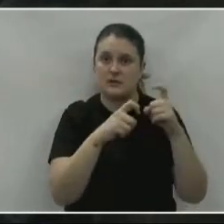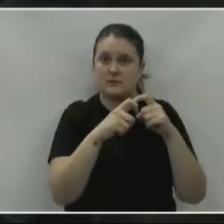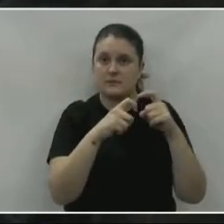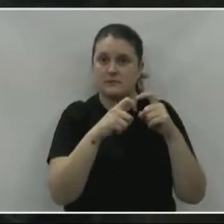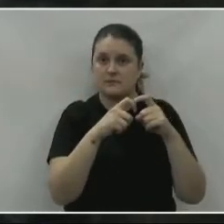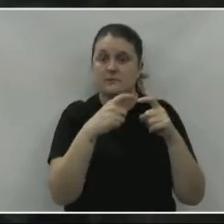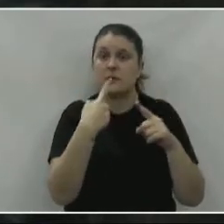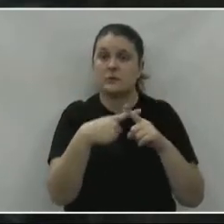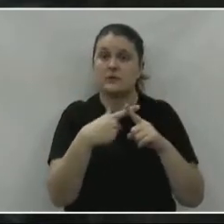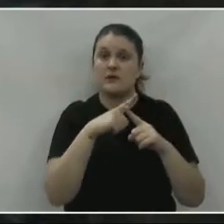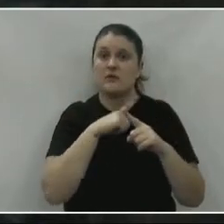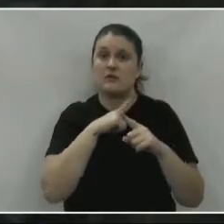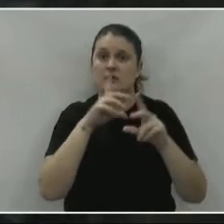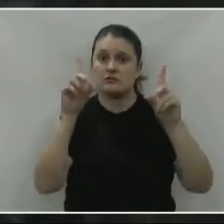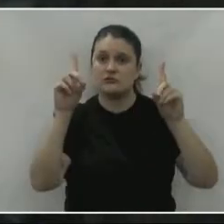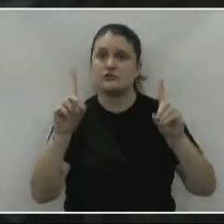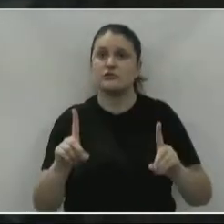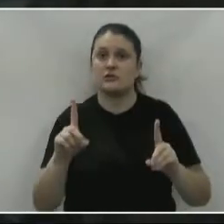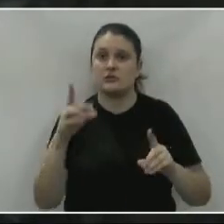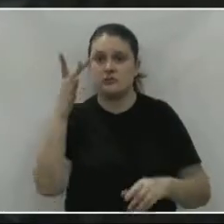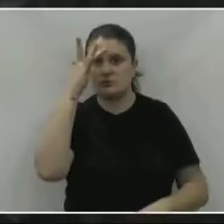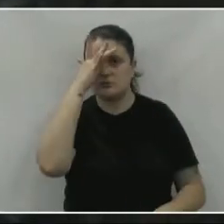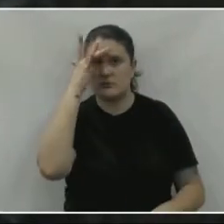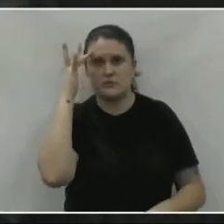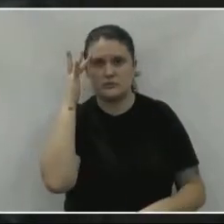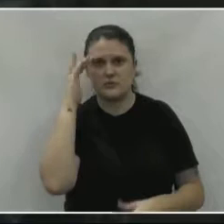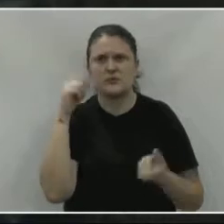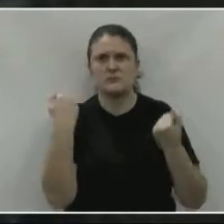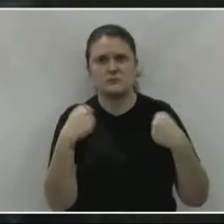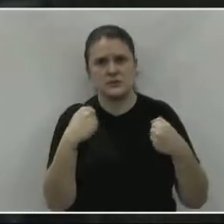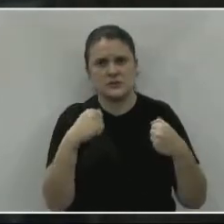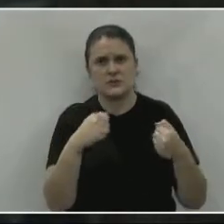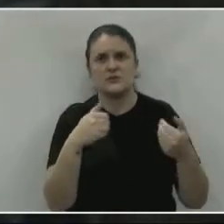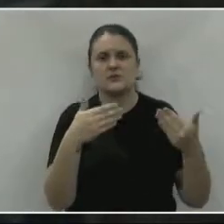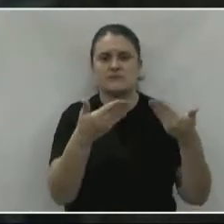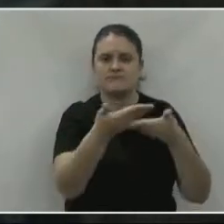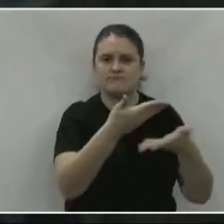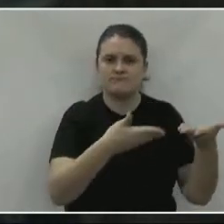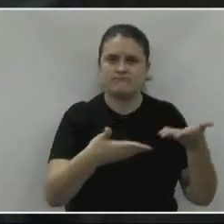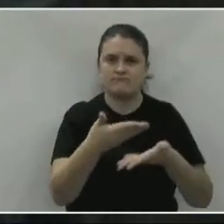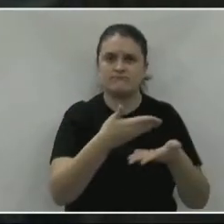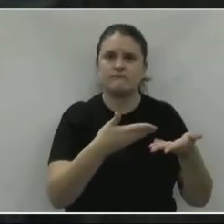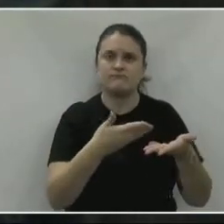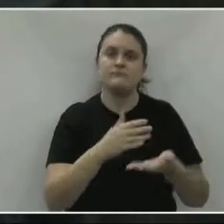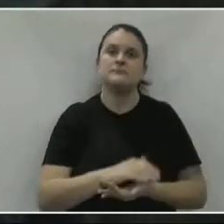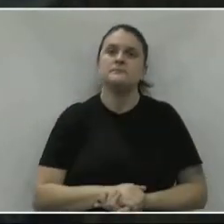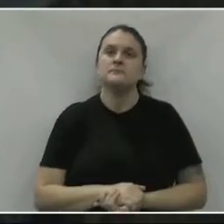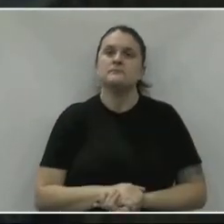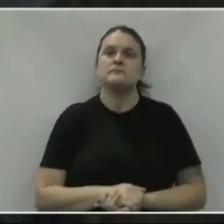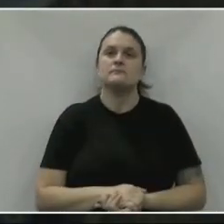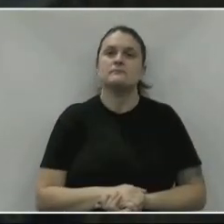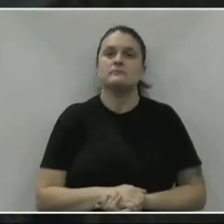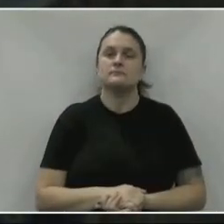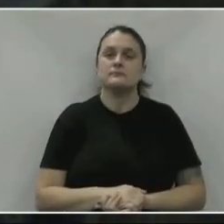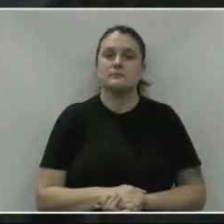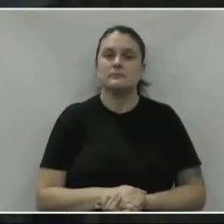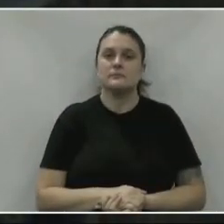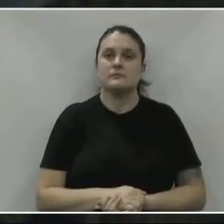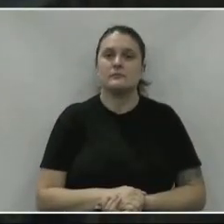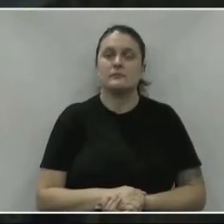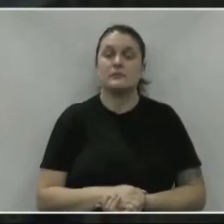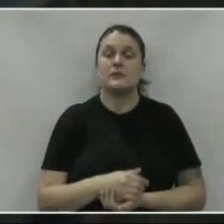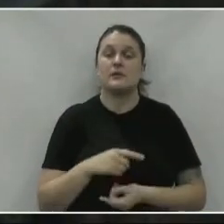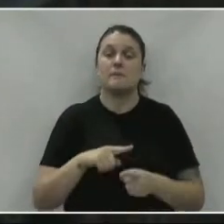é um direito do munícipe e ele precisa ser atendido ao ir até aos postos de saúde.